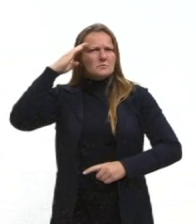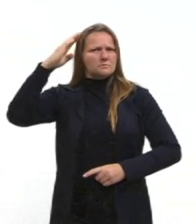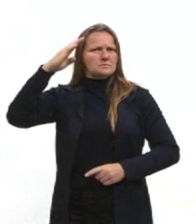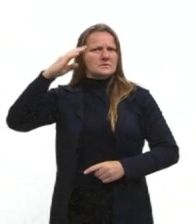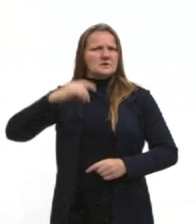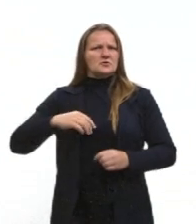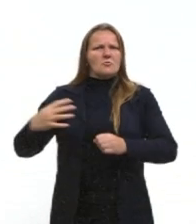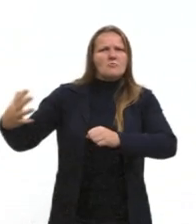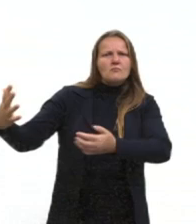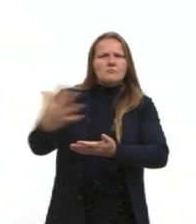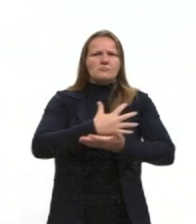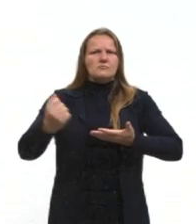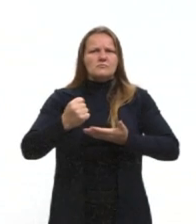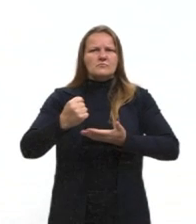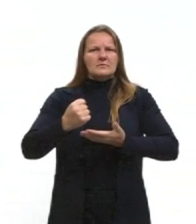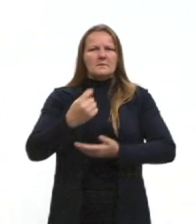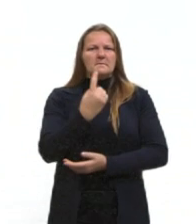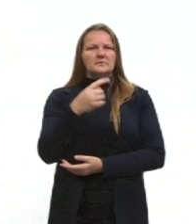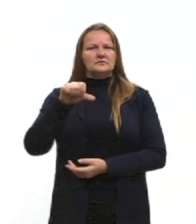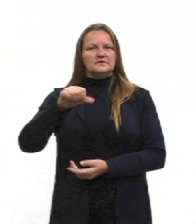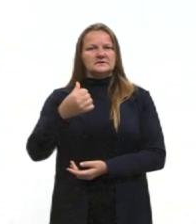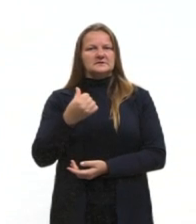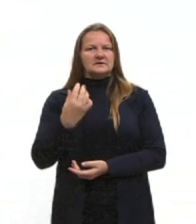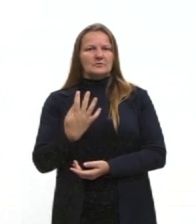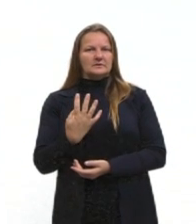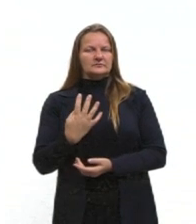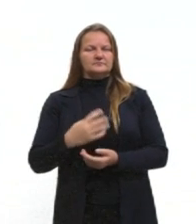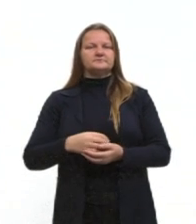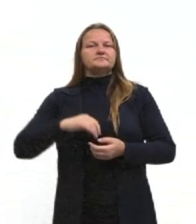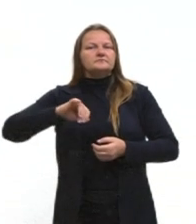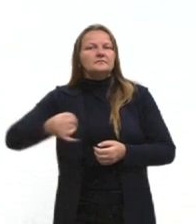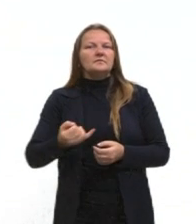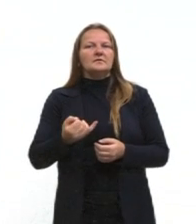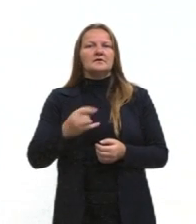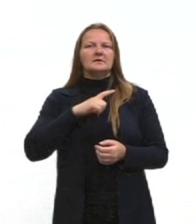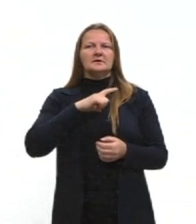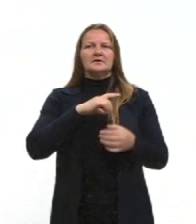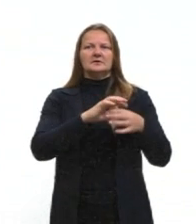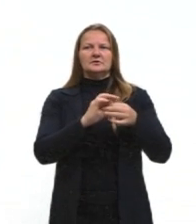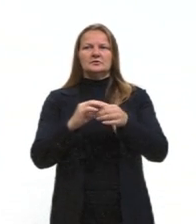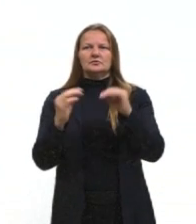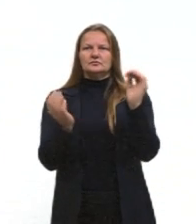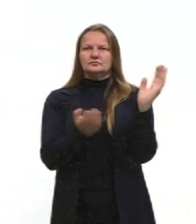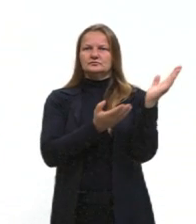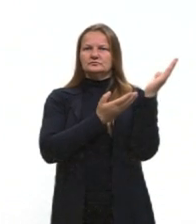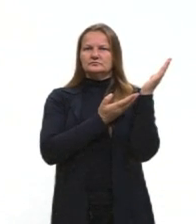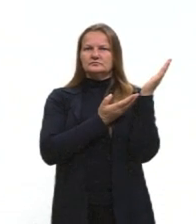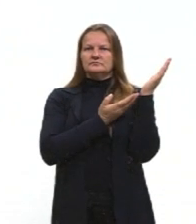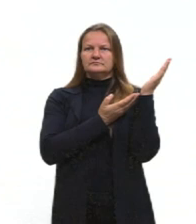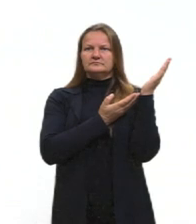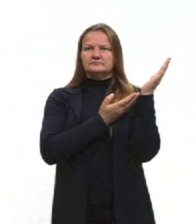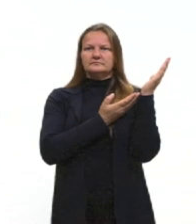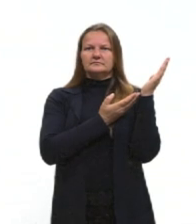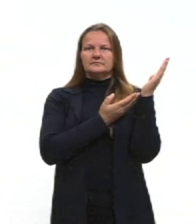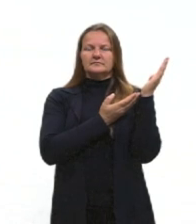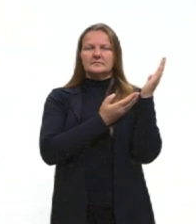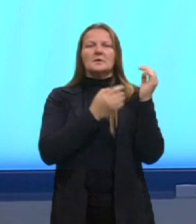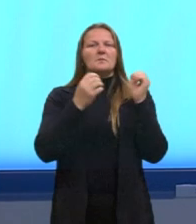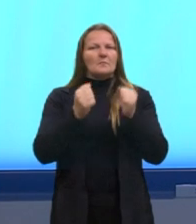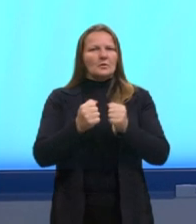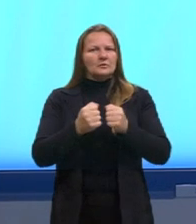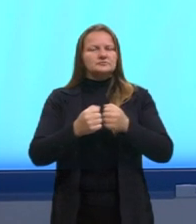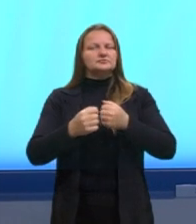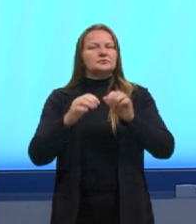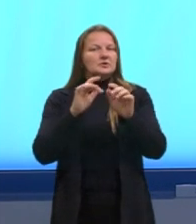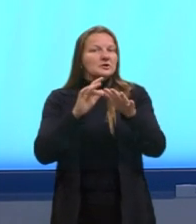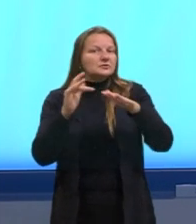um golpe em 64? Vou aproveitar aí que está a página título aí do slide para pedir para vocês me seguirem lá nas